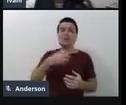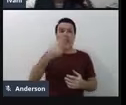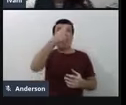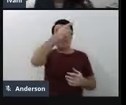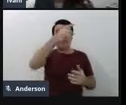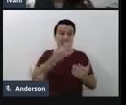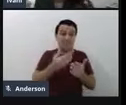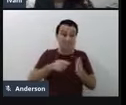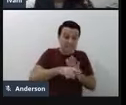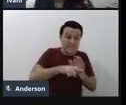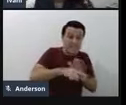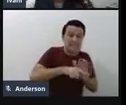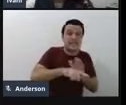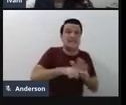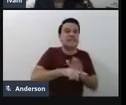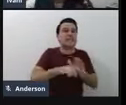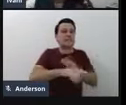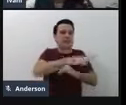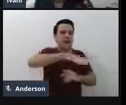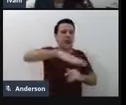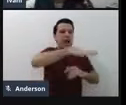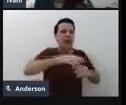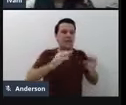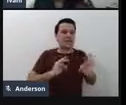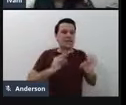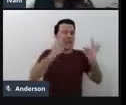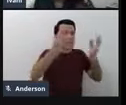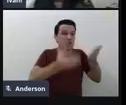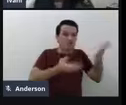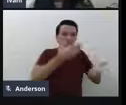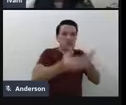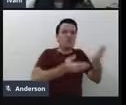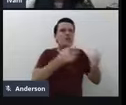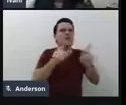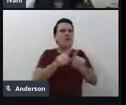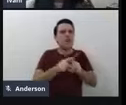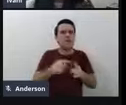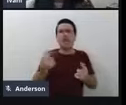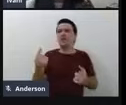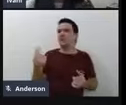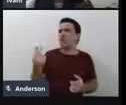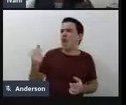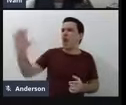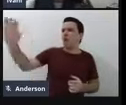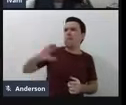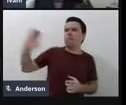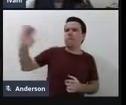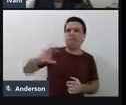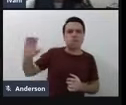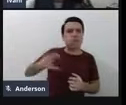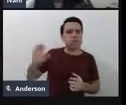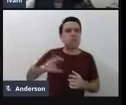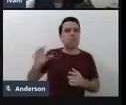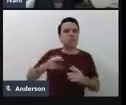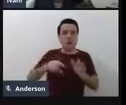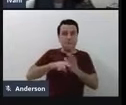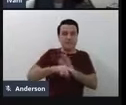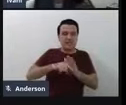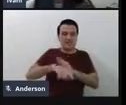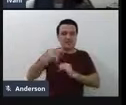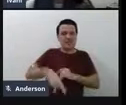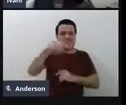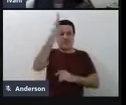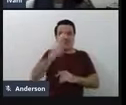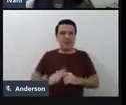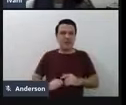pesquisas mais ampliadas na arte de tecnologia assistiva, com o fomento que houve a pesquisa brasileira por um